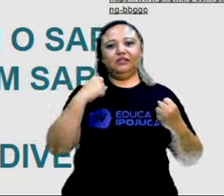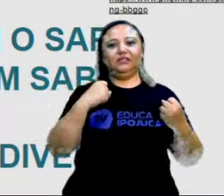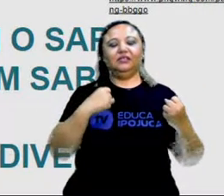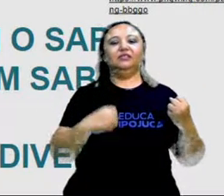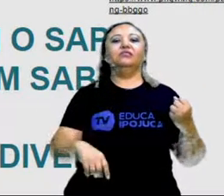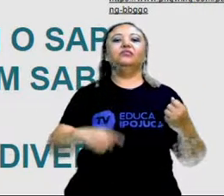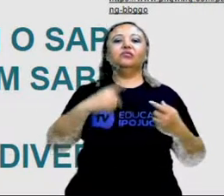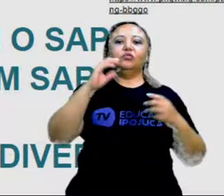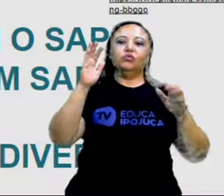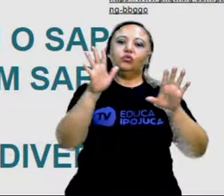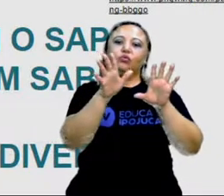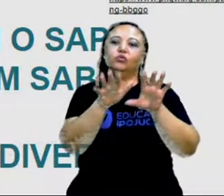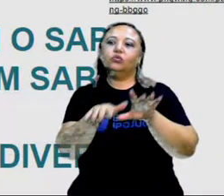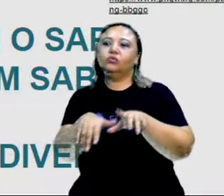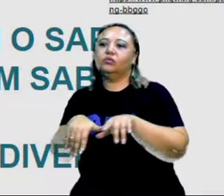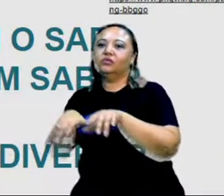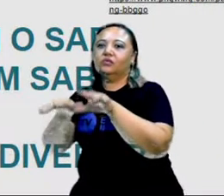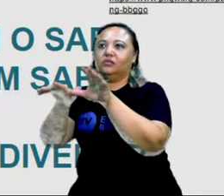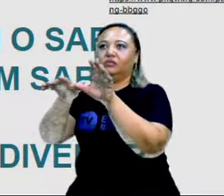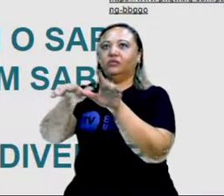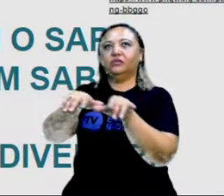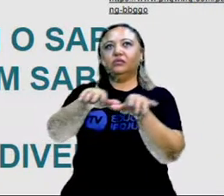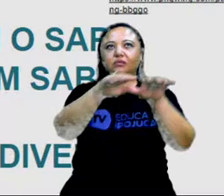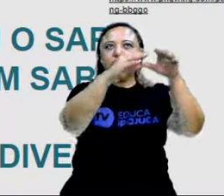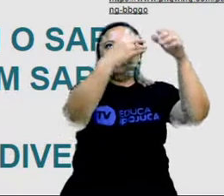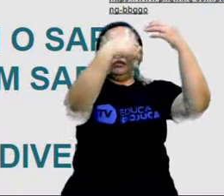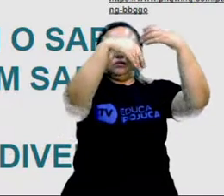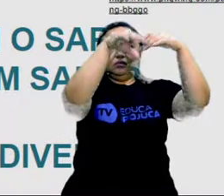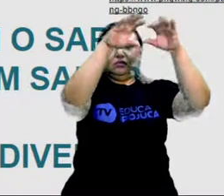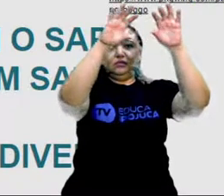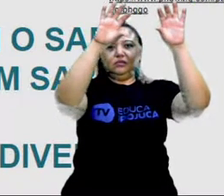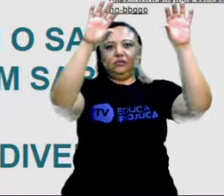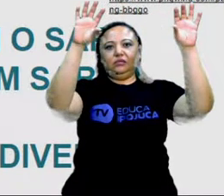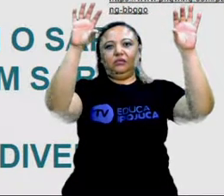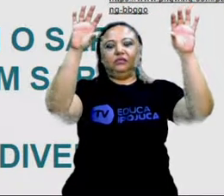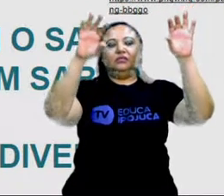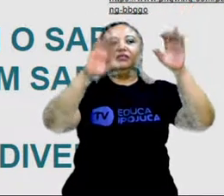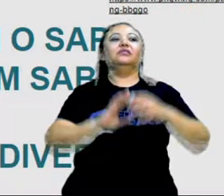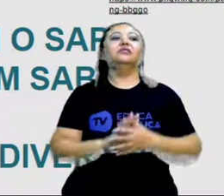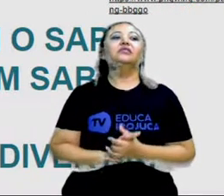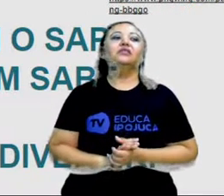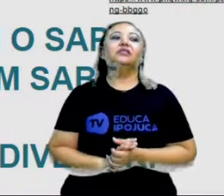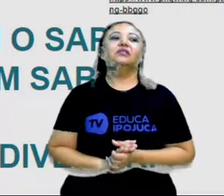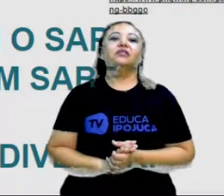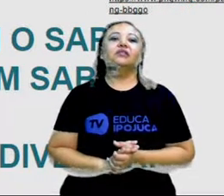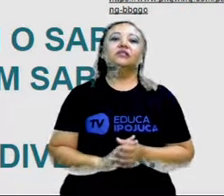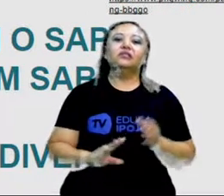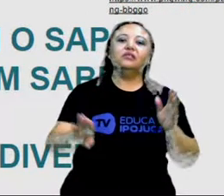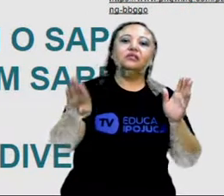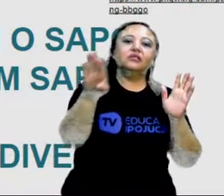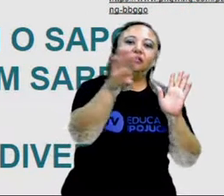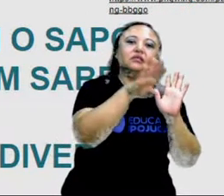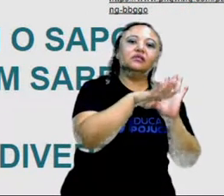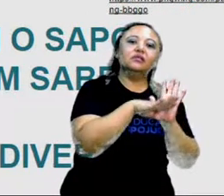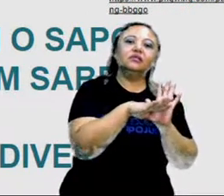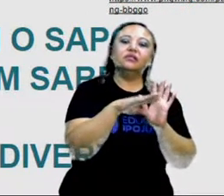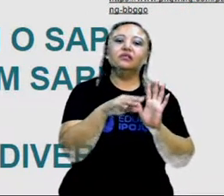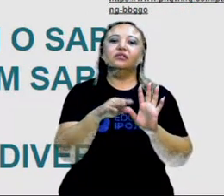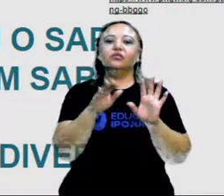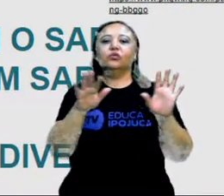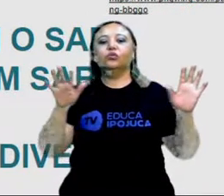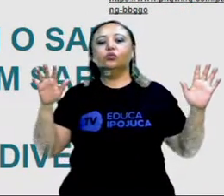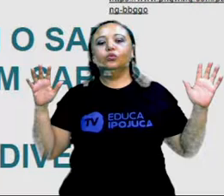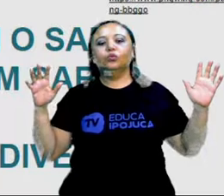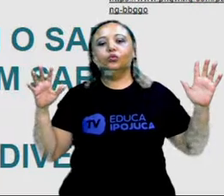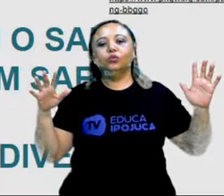e voou em direção ao céu. Prul, prul. Ao chegar ao céu, o urubu